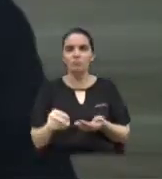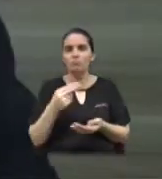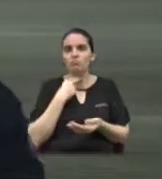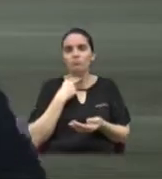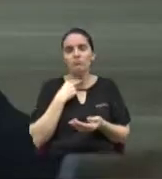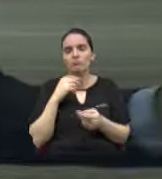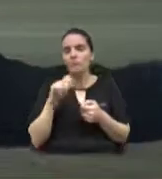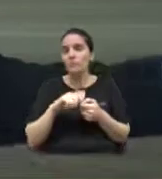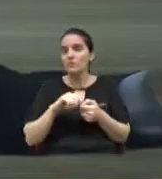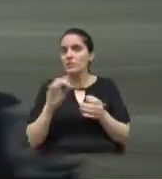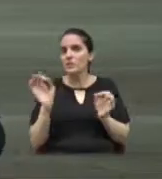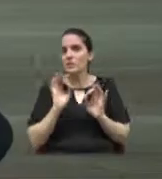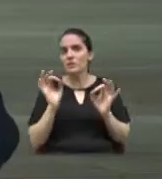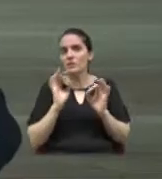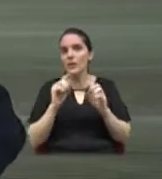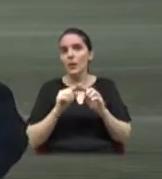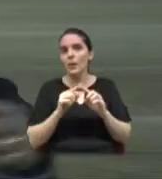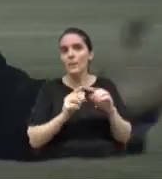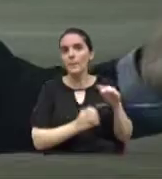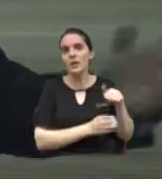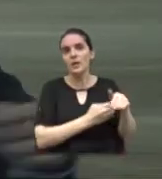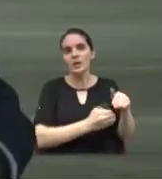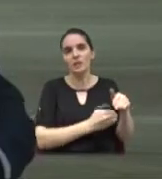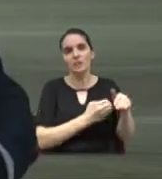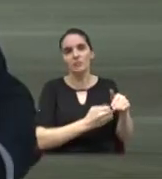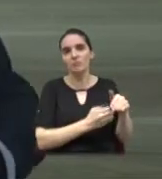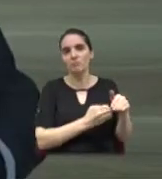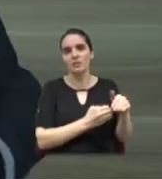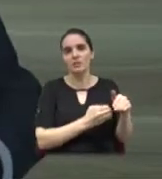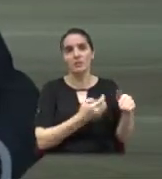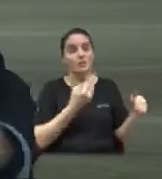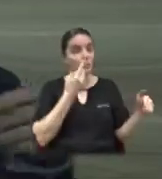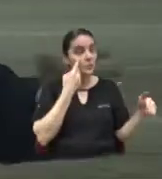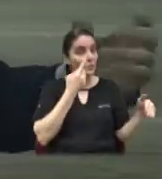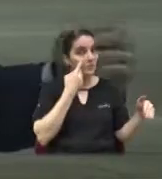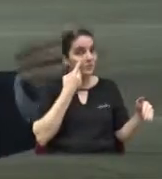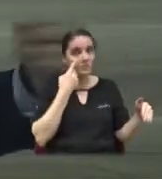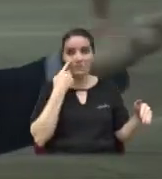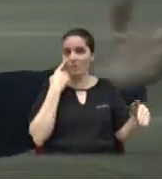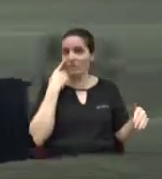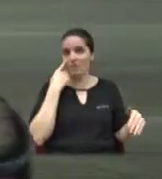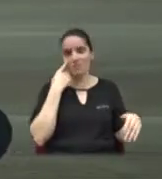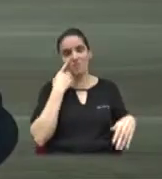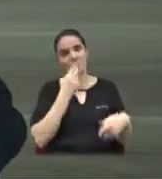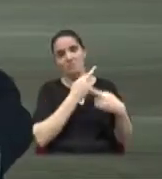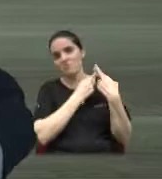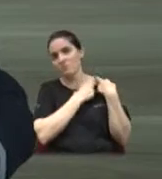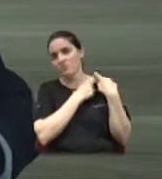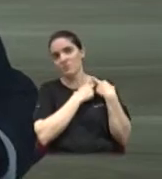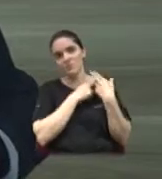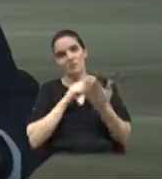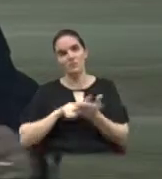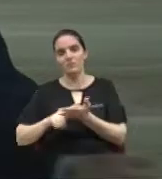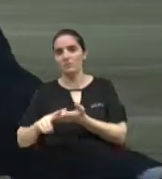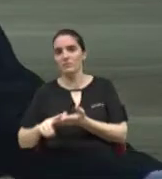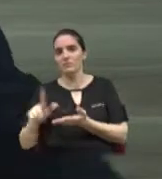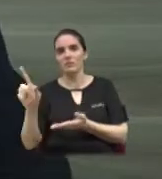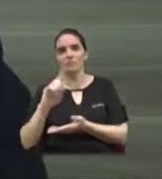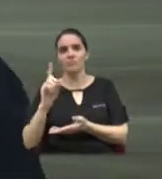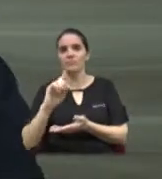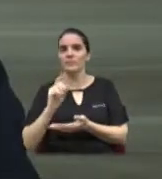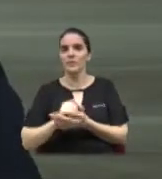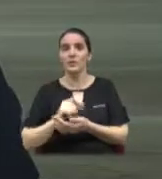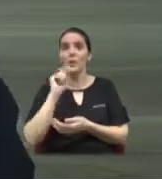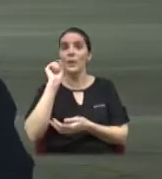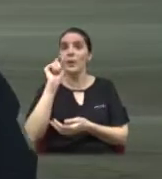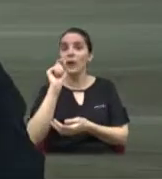a empresa não é fiscalizada pela vigilância, não é o órgão competente que tem o direito de fiscalização, e